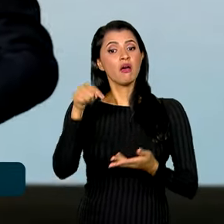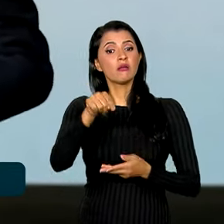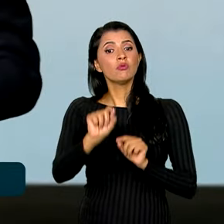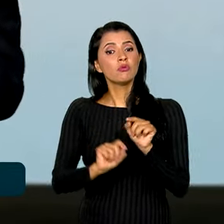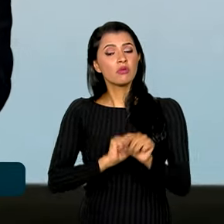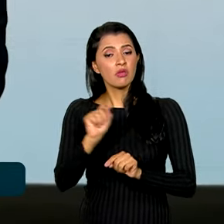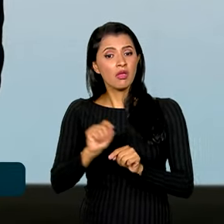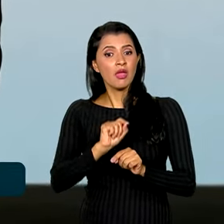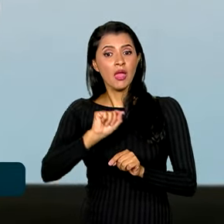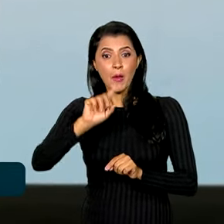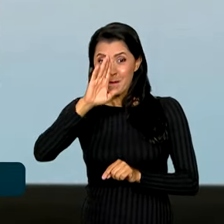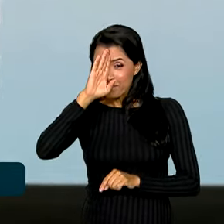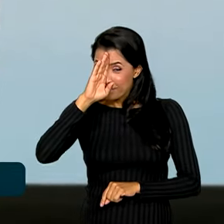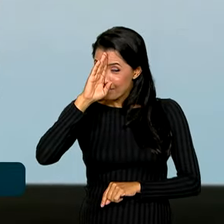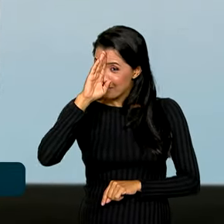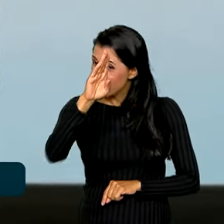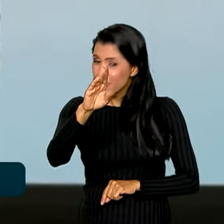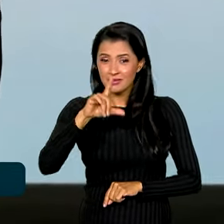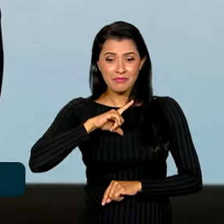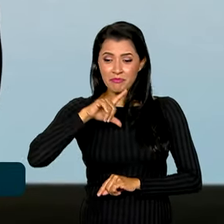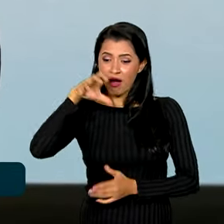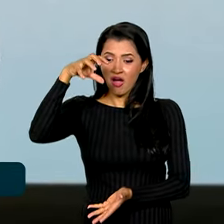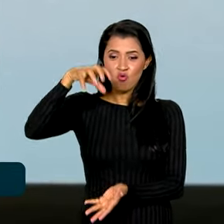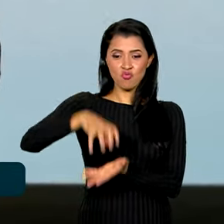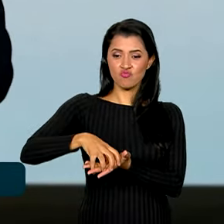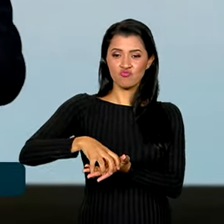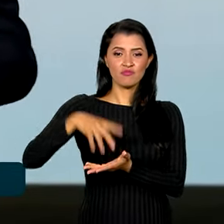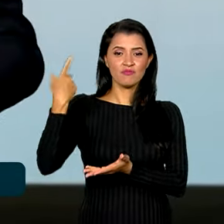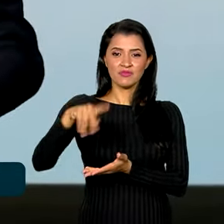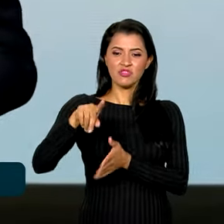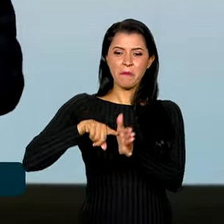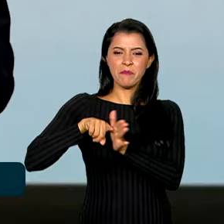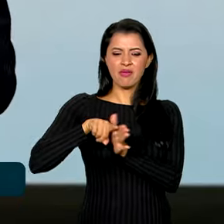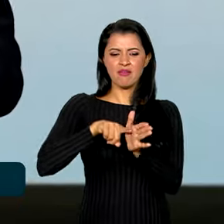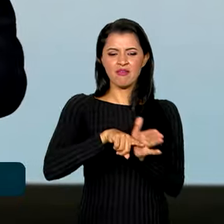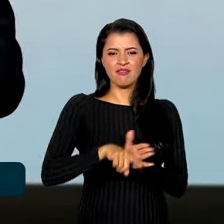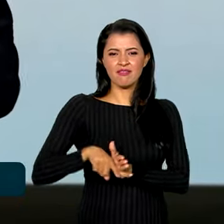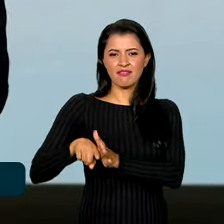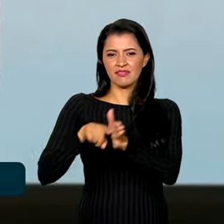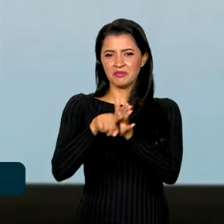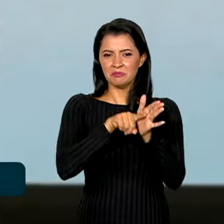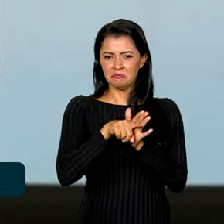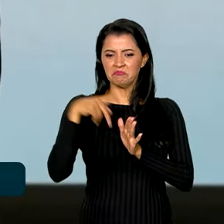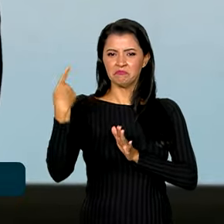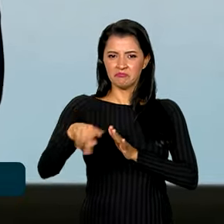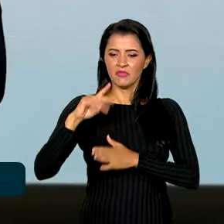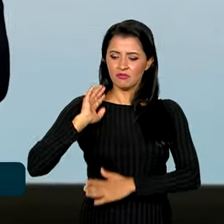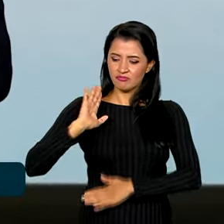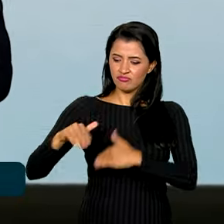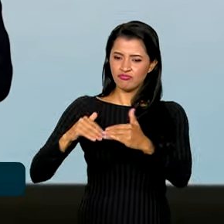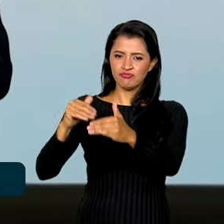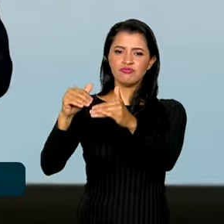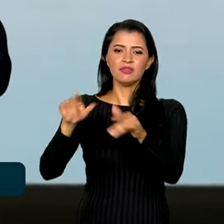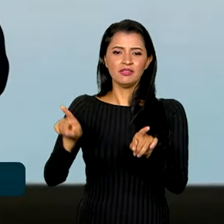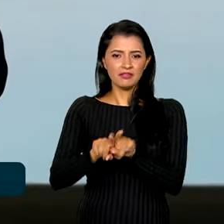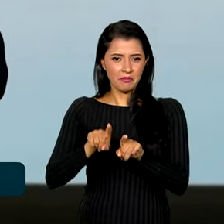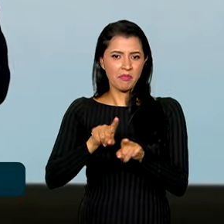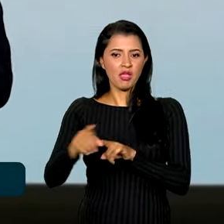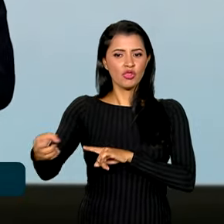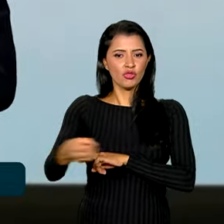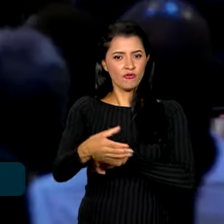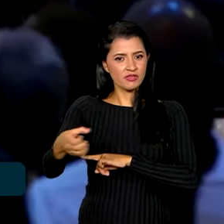um dos principais centros de pesquisa, desenvolvimento e